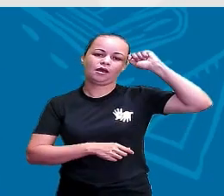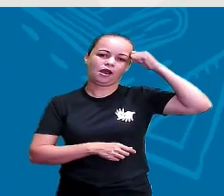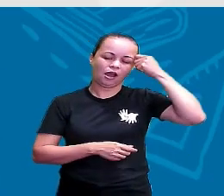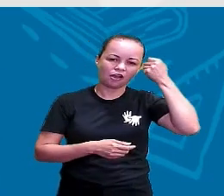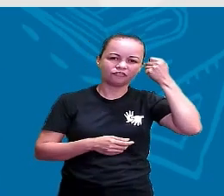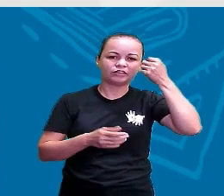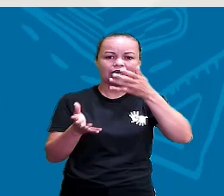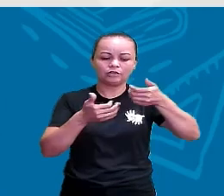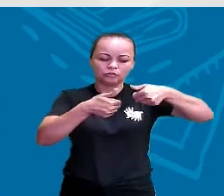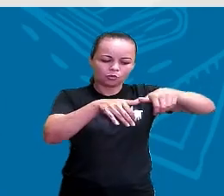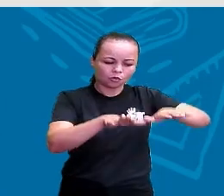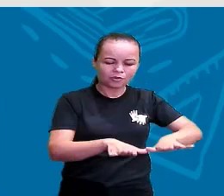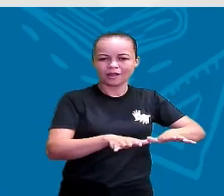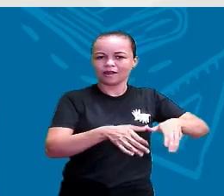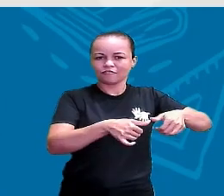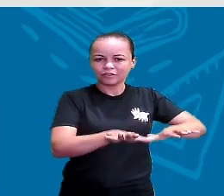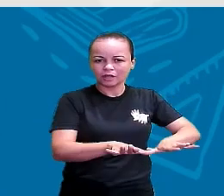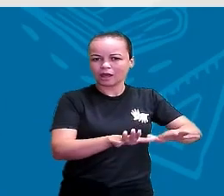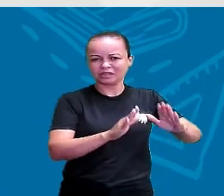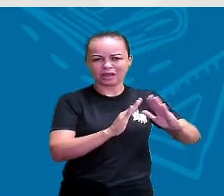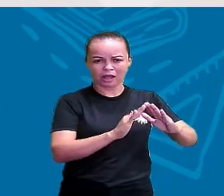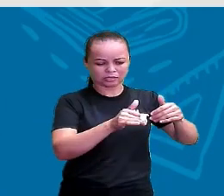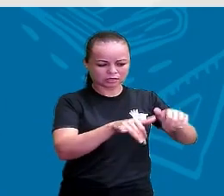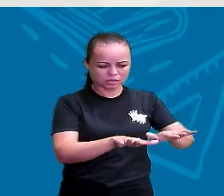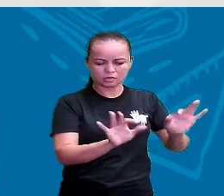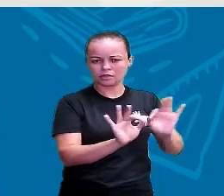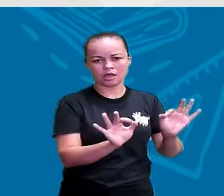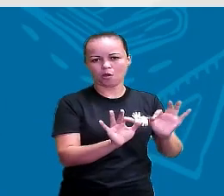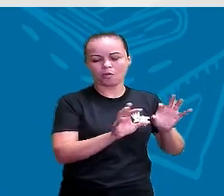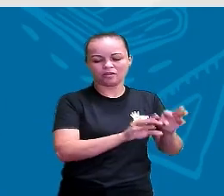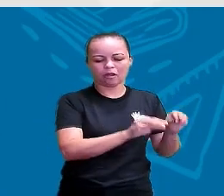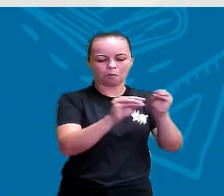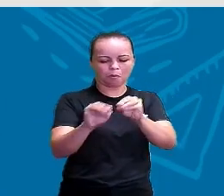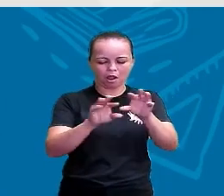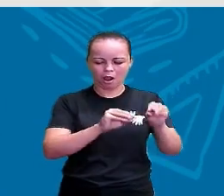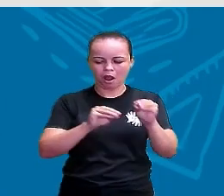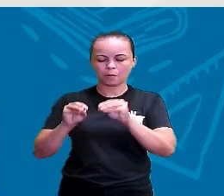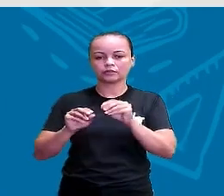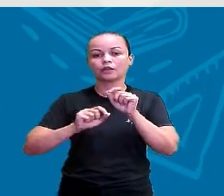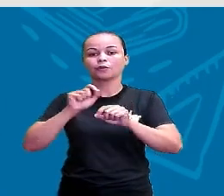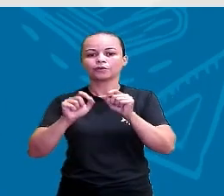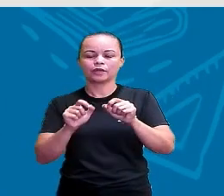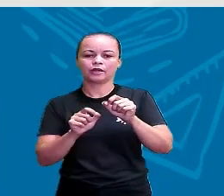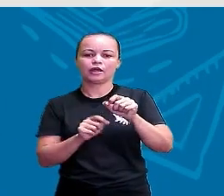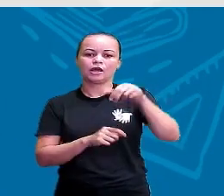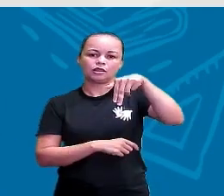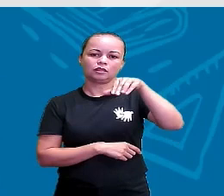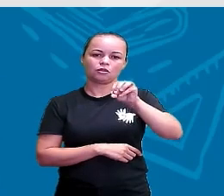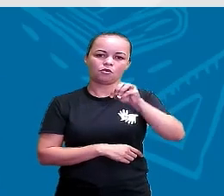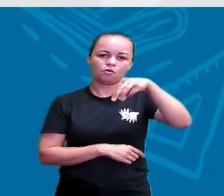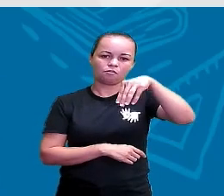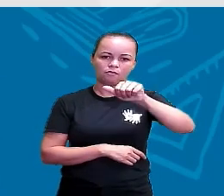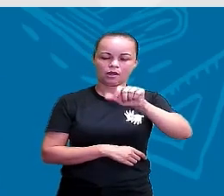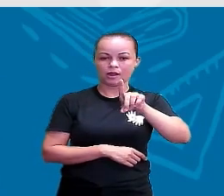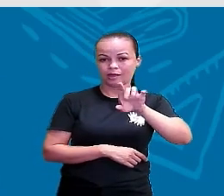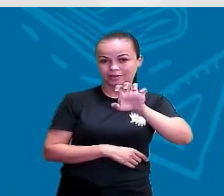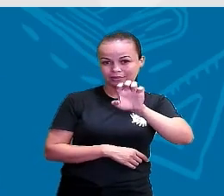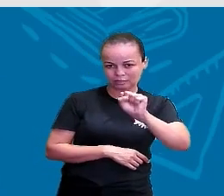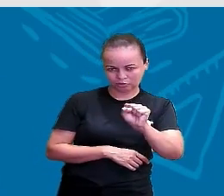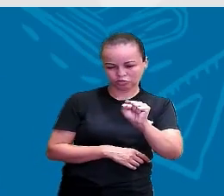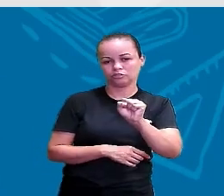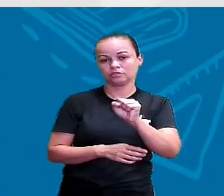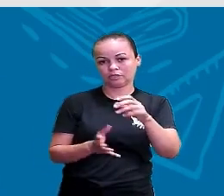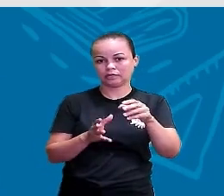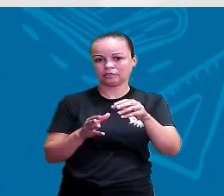mudavam constantemente. Ou seja, eles eram nômades. A gente vai ver um pouco sobre o nomandismo no próximo